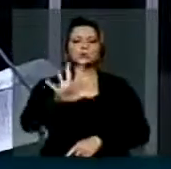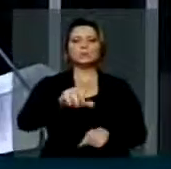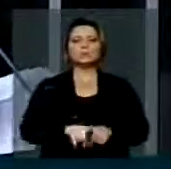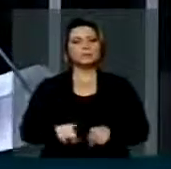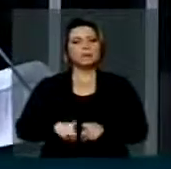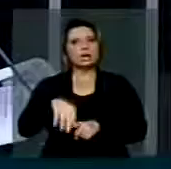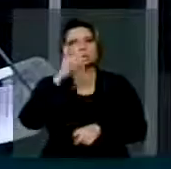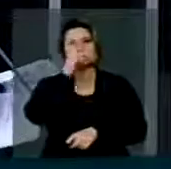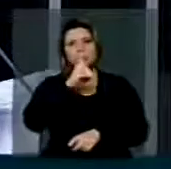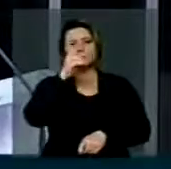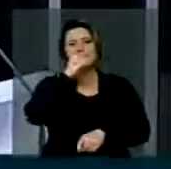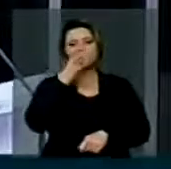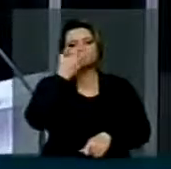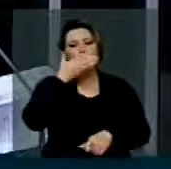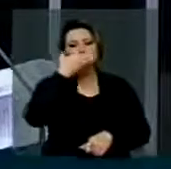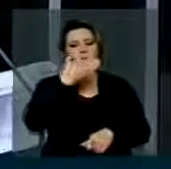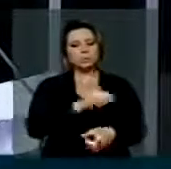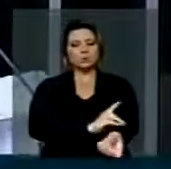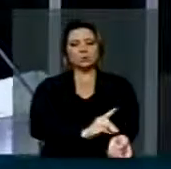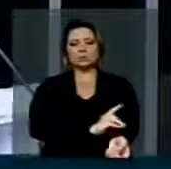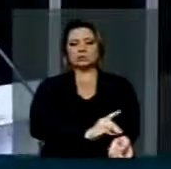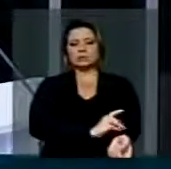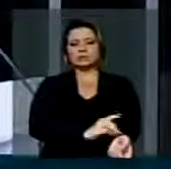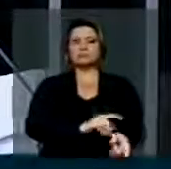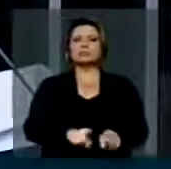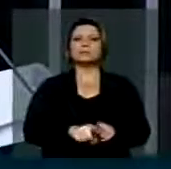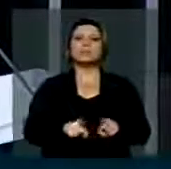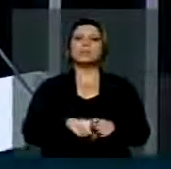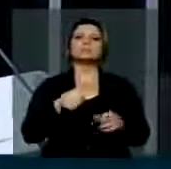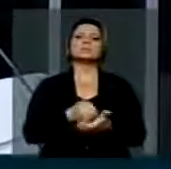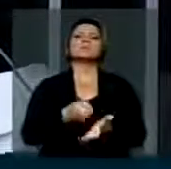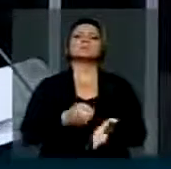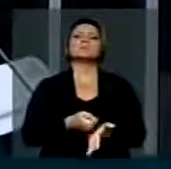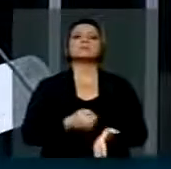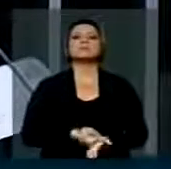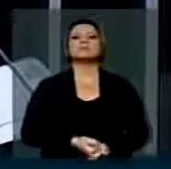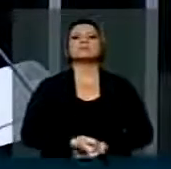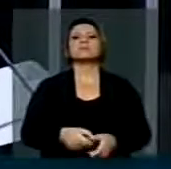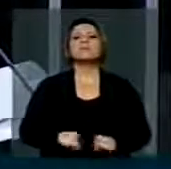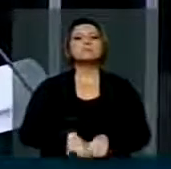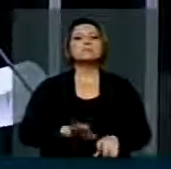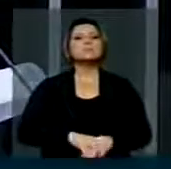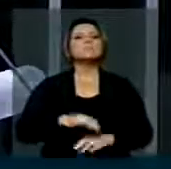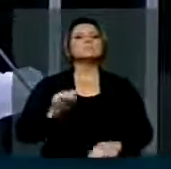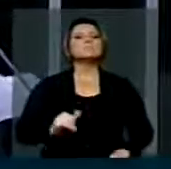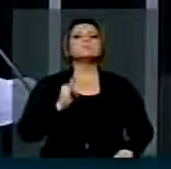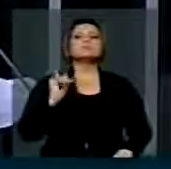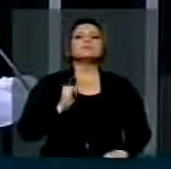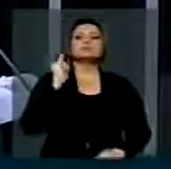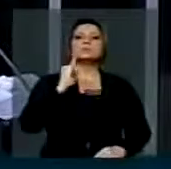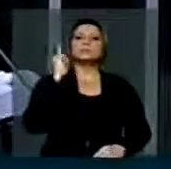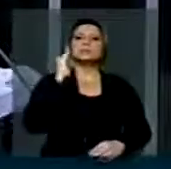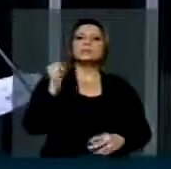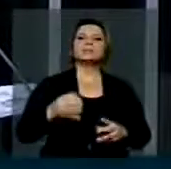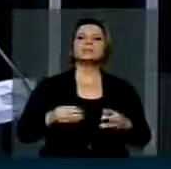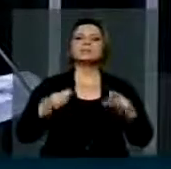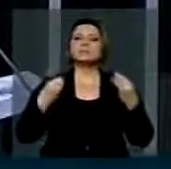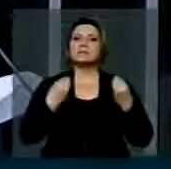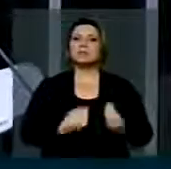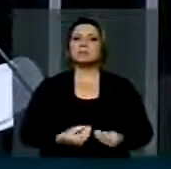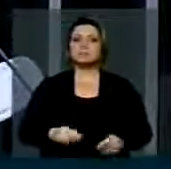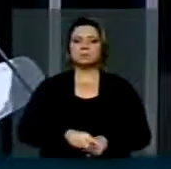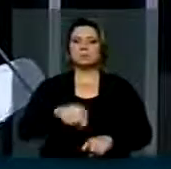um dia em que simbologia essa luta, é sobretudo a importância de dar a